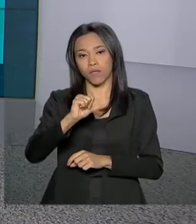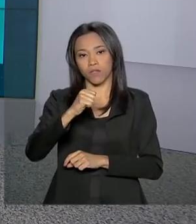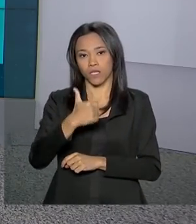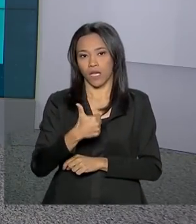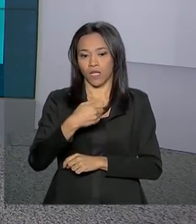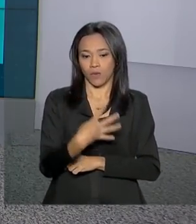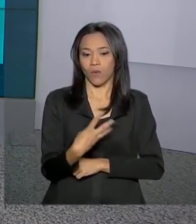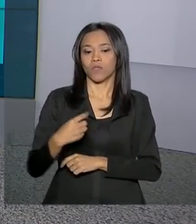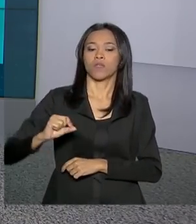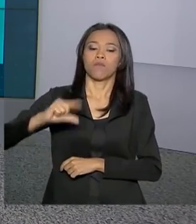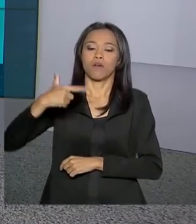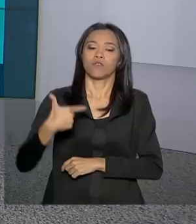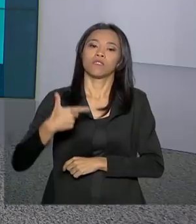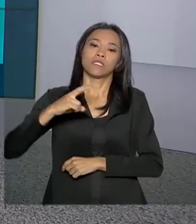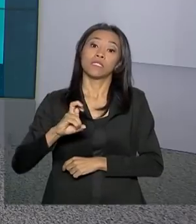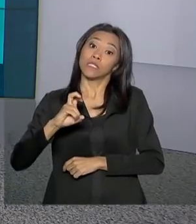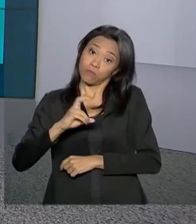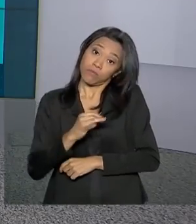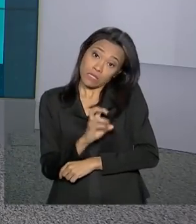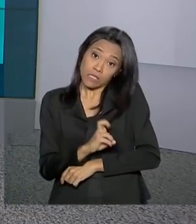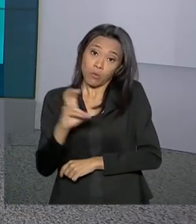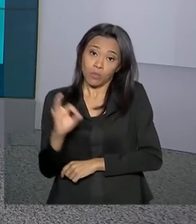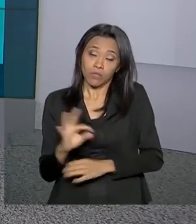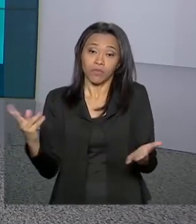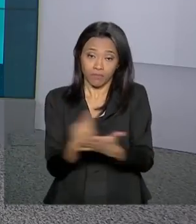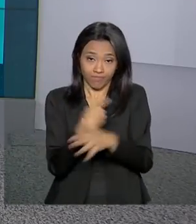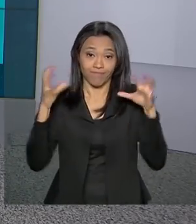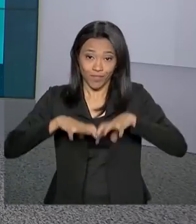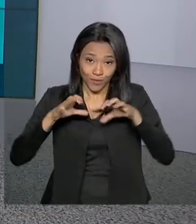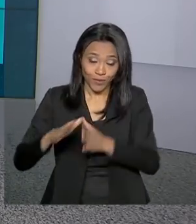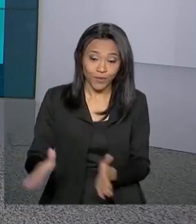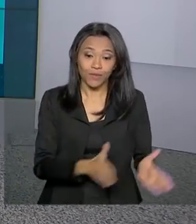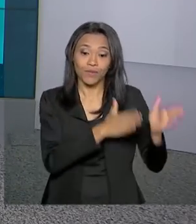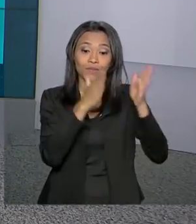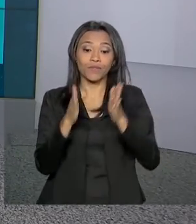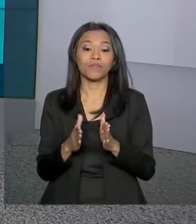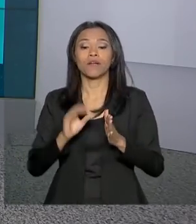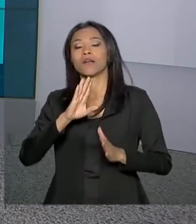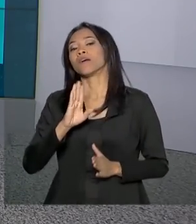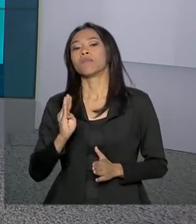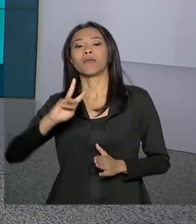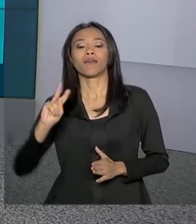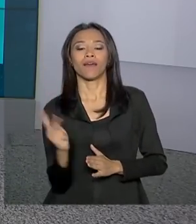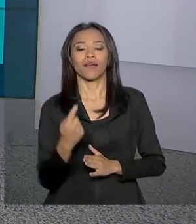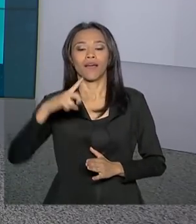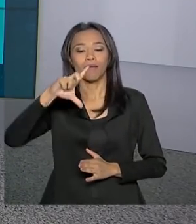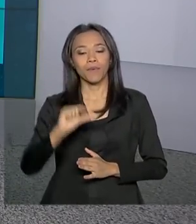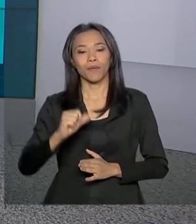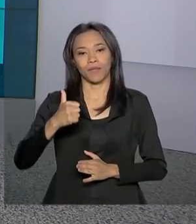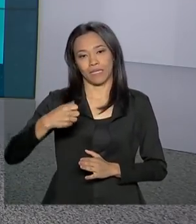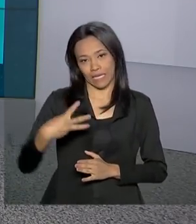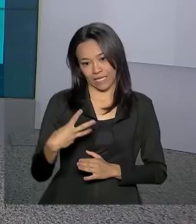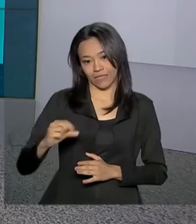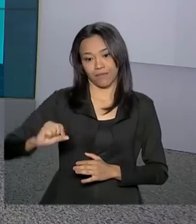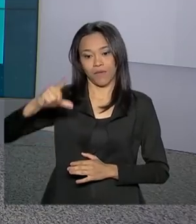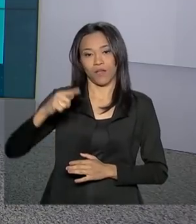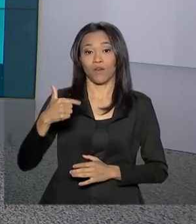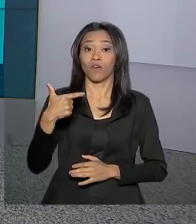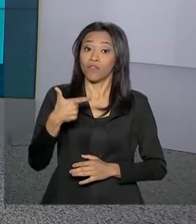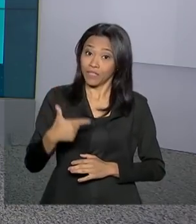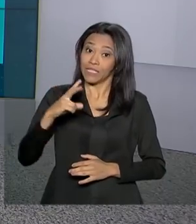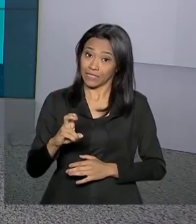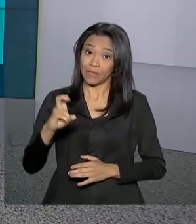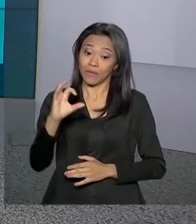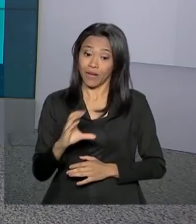máxima de 25 graus, 5% de possibilidade de chuva. E Belo Horizonte, mínima de 13, máxima de 25 graus, com 5